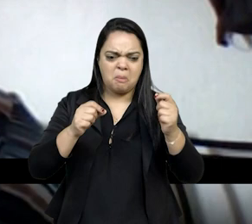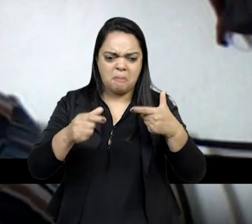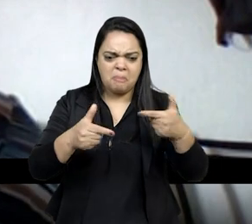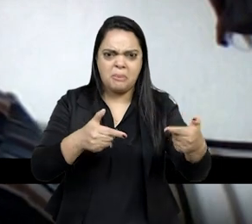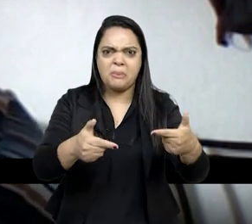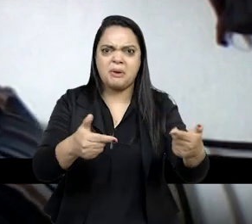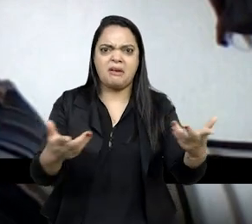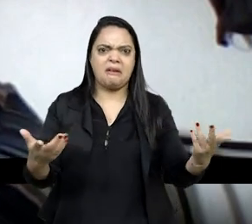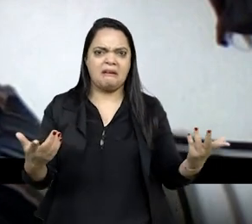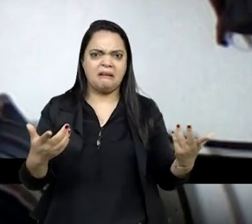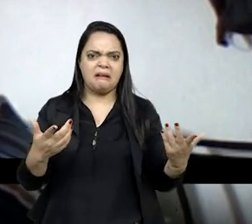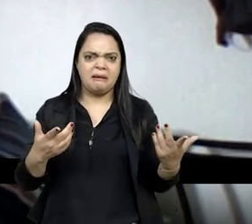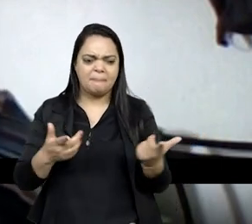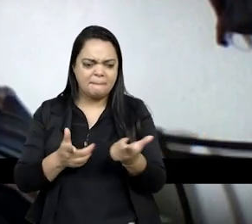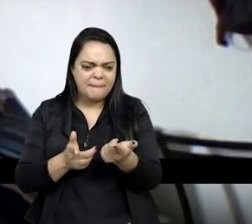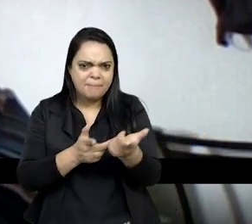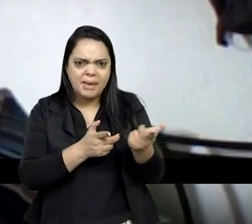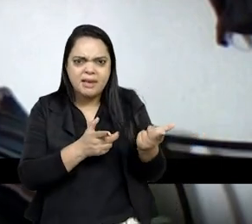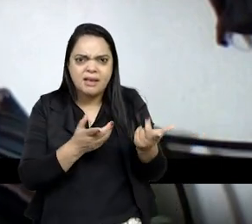Ainda